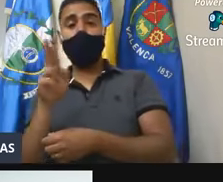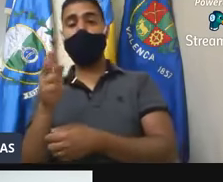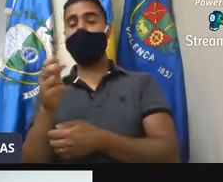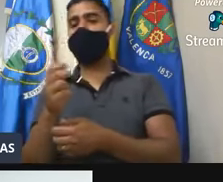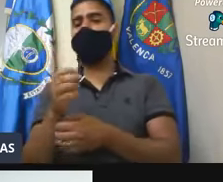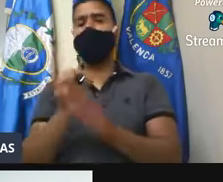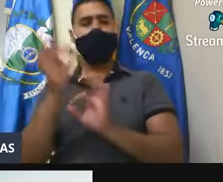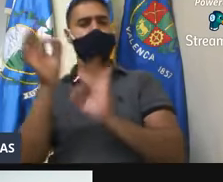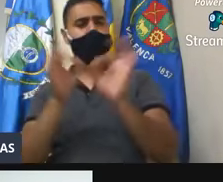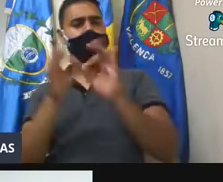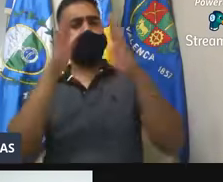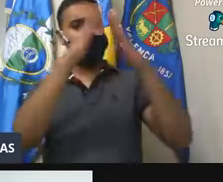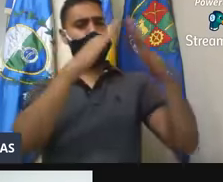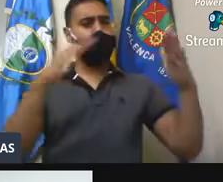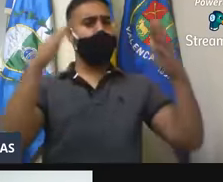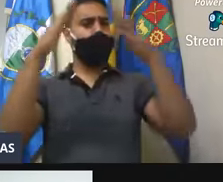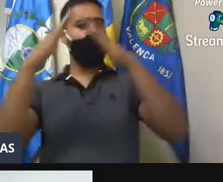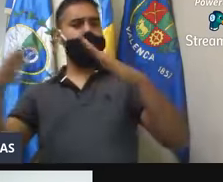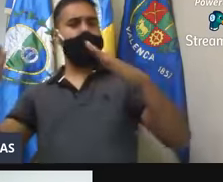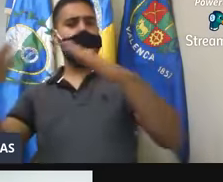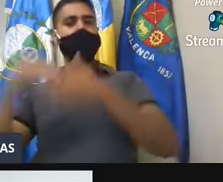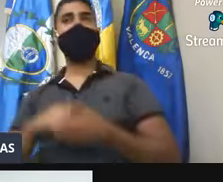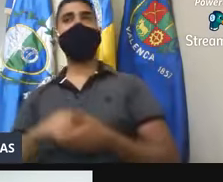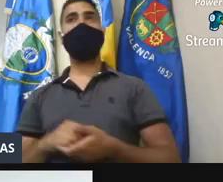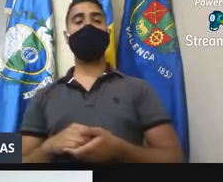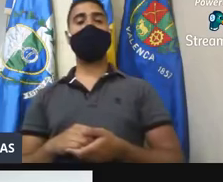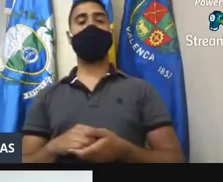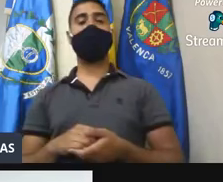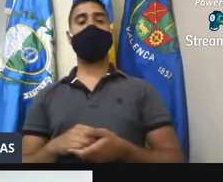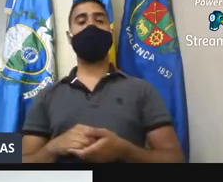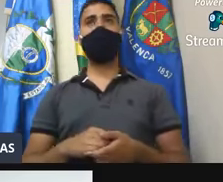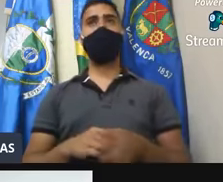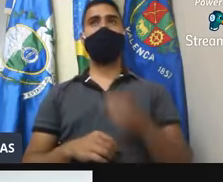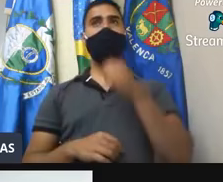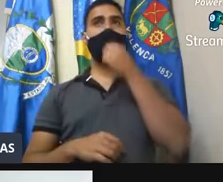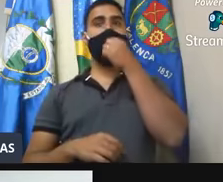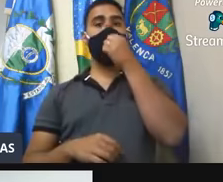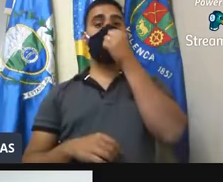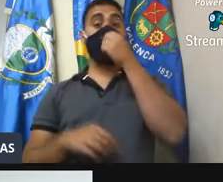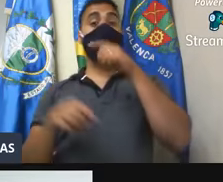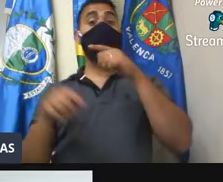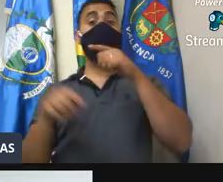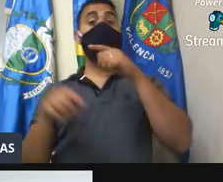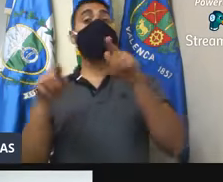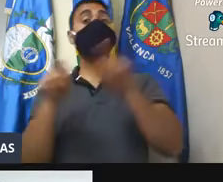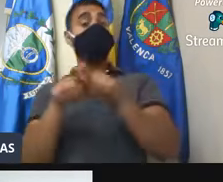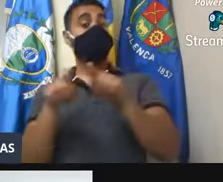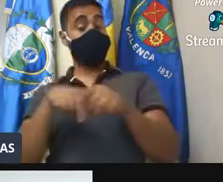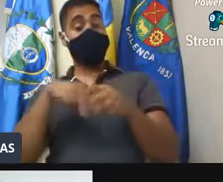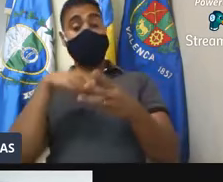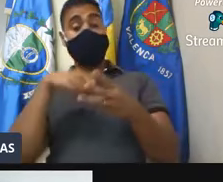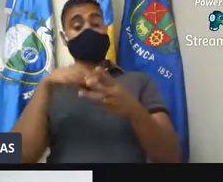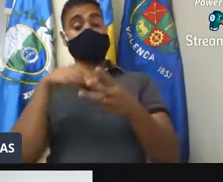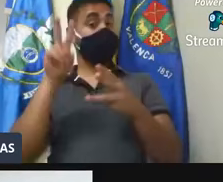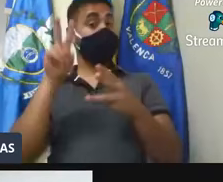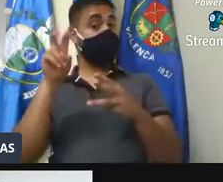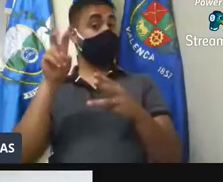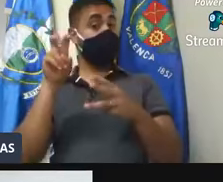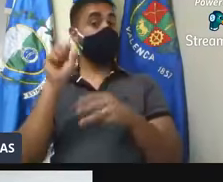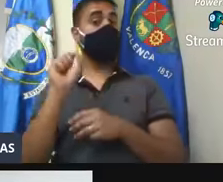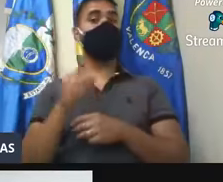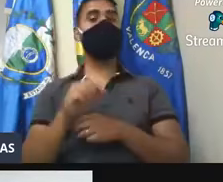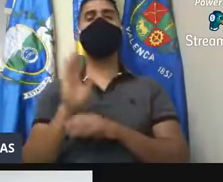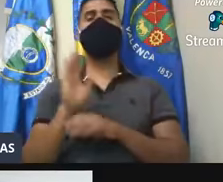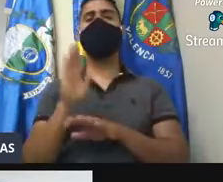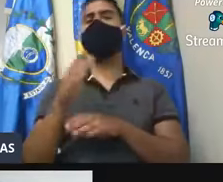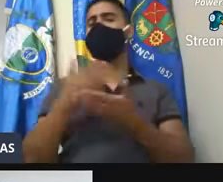morros do distrito de San Isabel. E também eu já tocando lá no terceiro assunto, né, a gente já começou uma